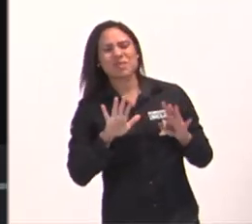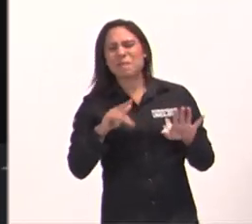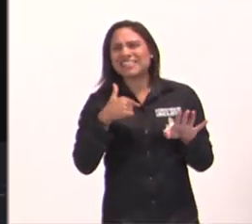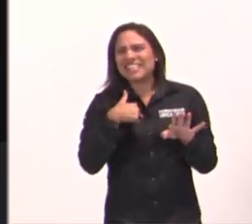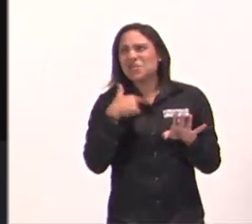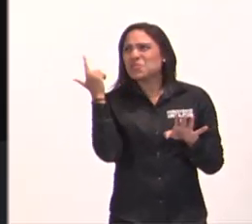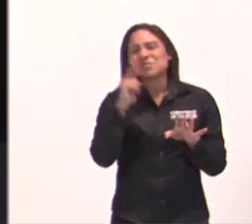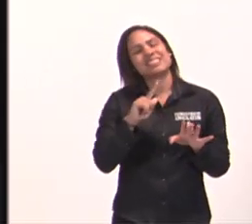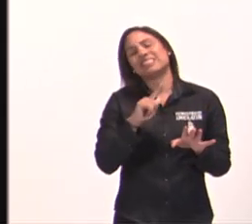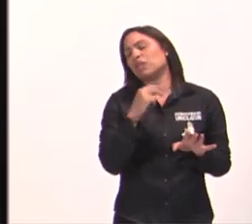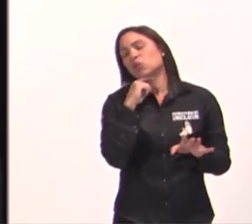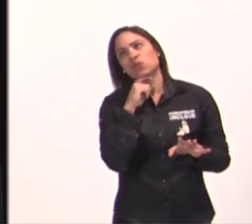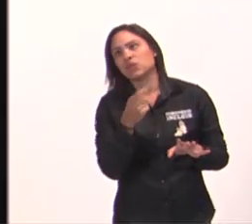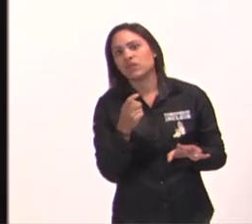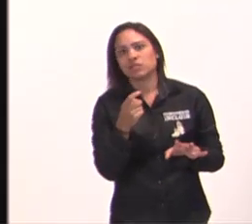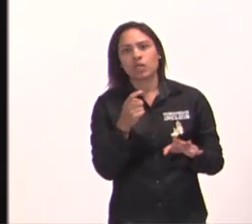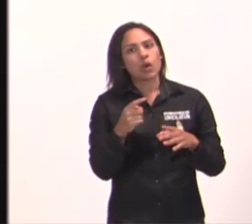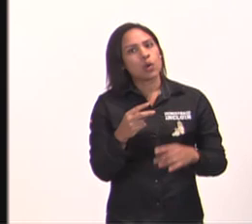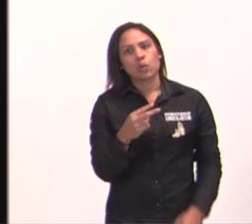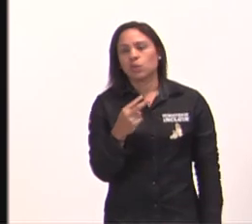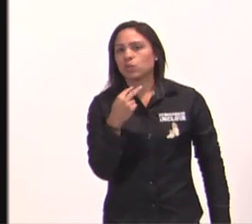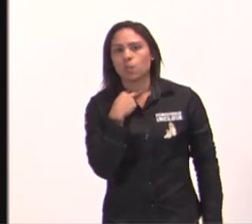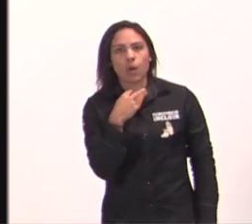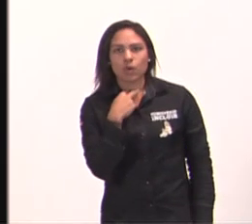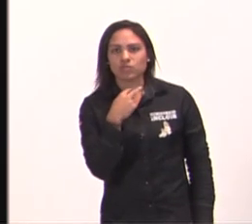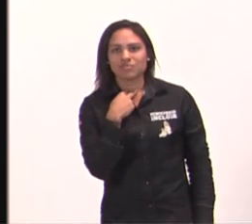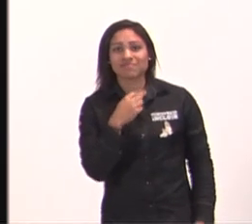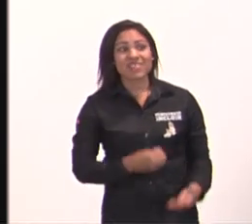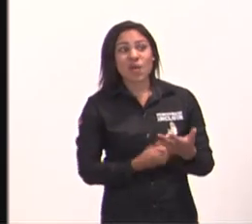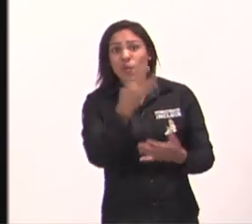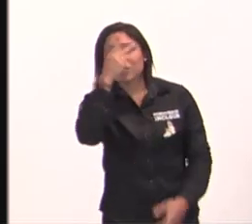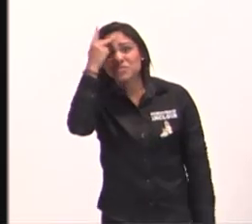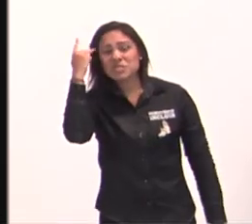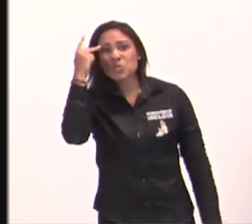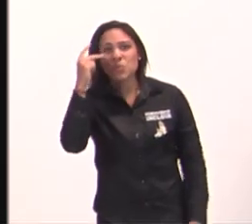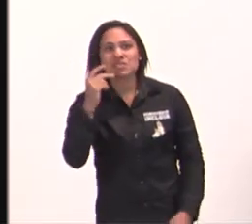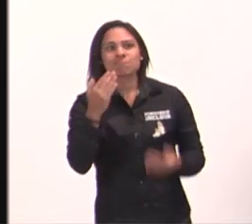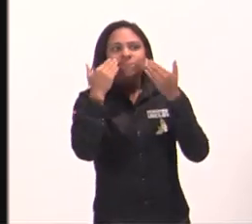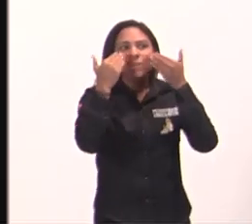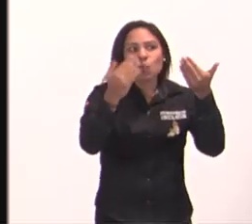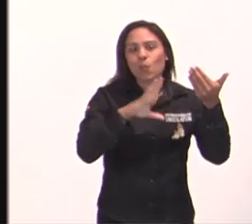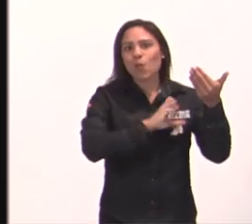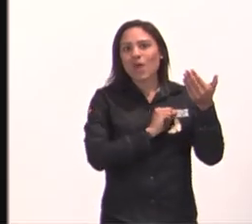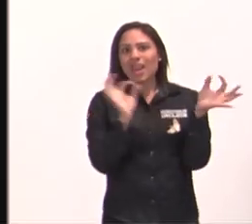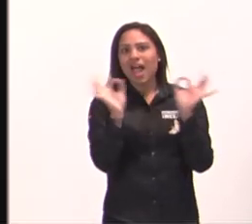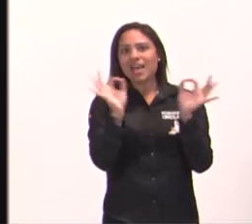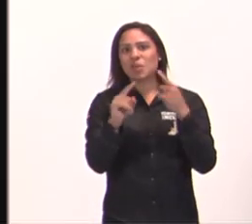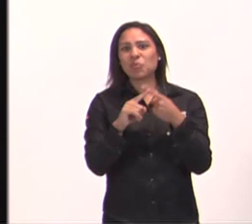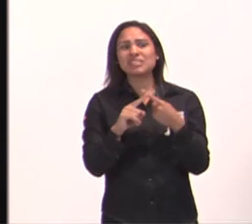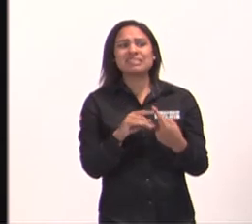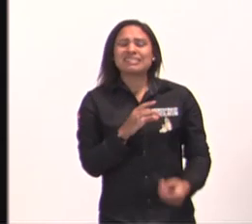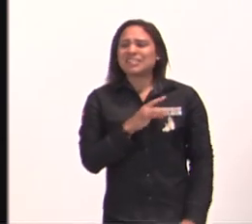rouba até o teu amor, quantas pessoas que não demonstraram mais amor, ficaram com medo, não, foram com medo,